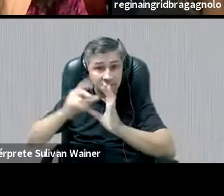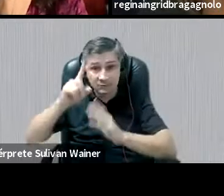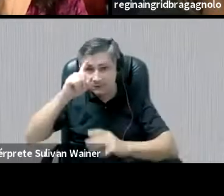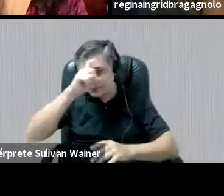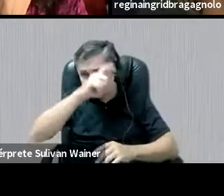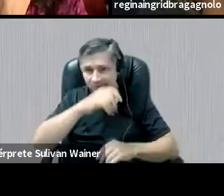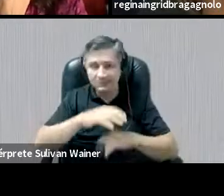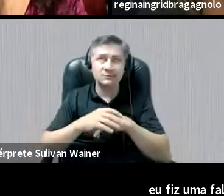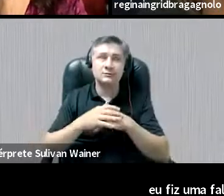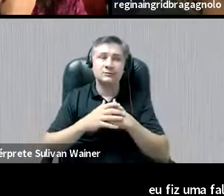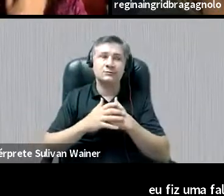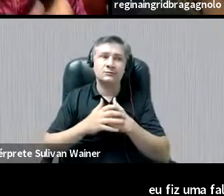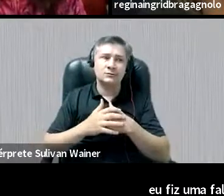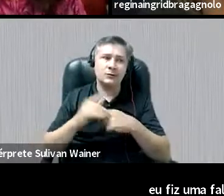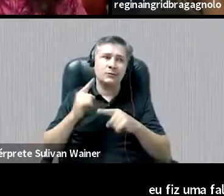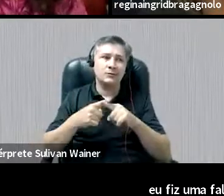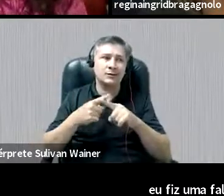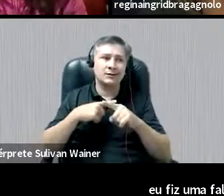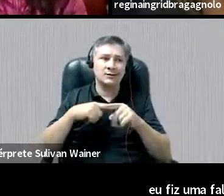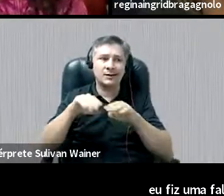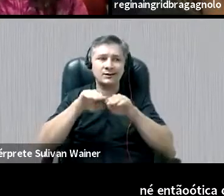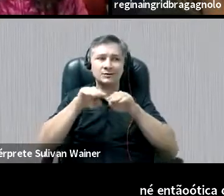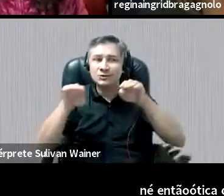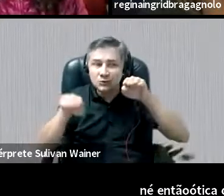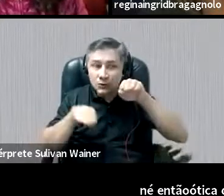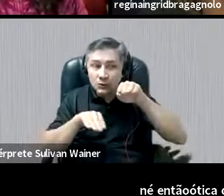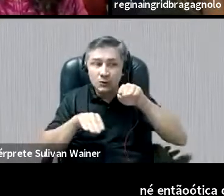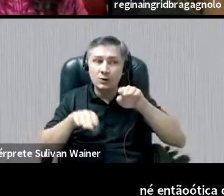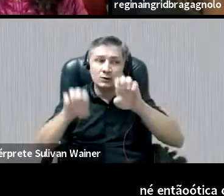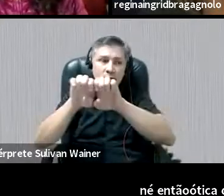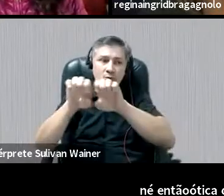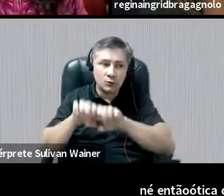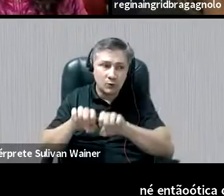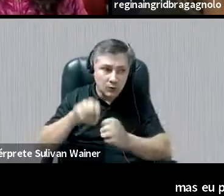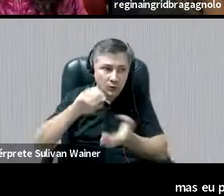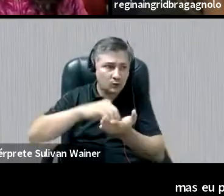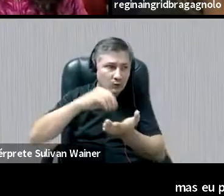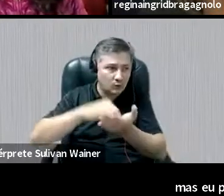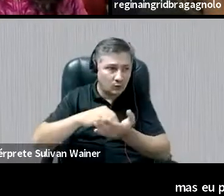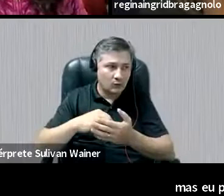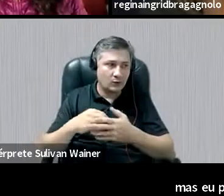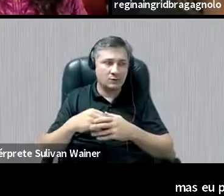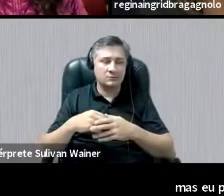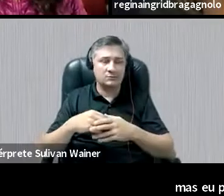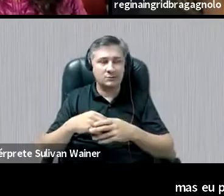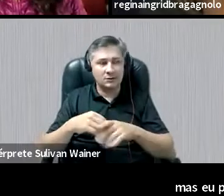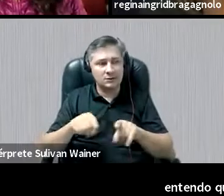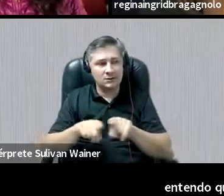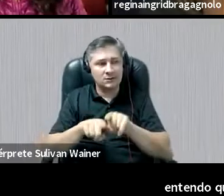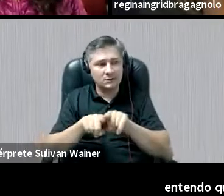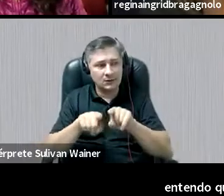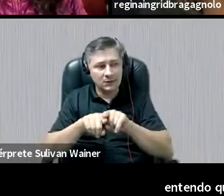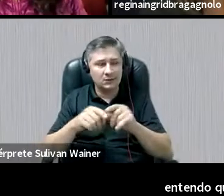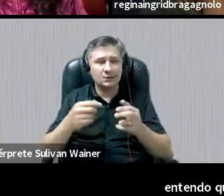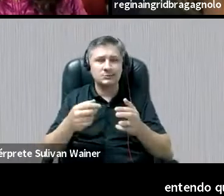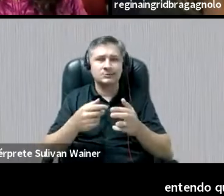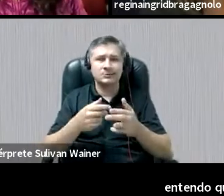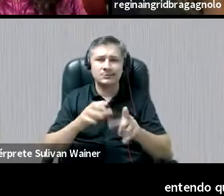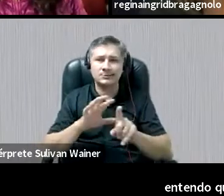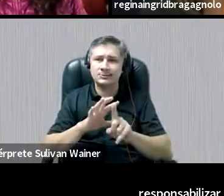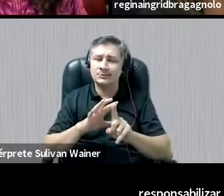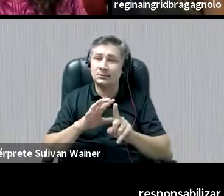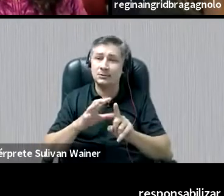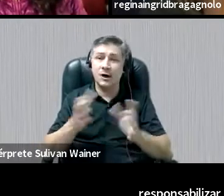desde, né? As desigualdades estruturais, como as colegas têm colocado, mas também esse cenário, né?